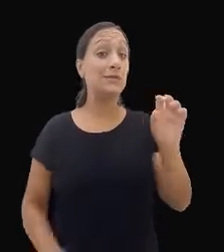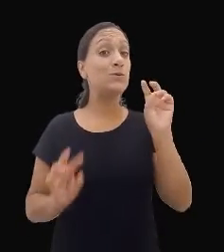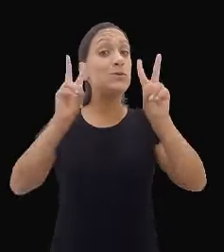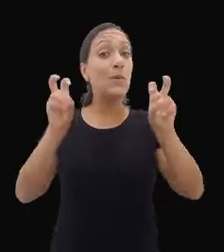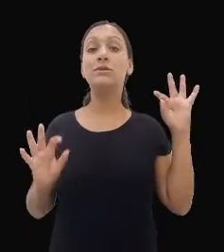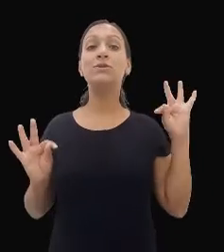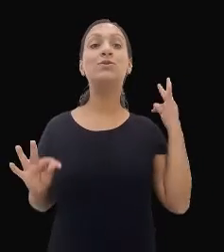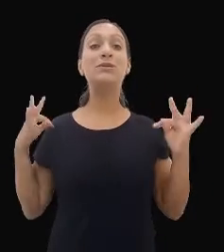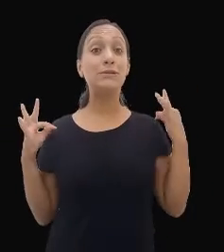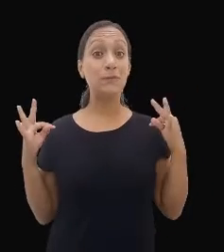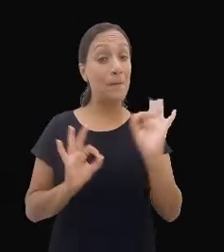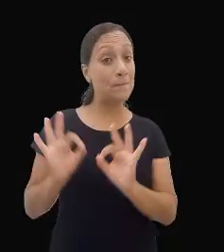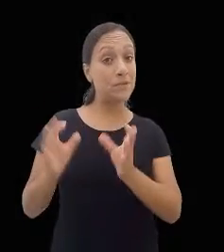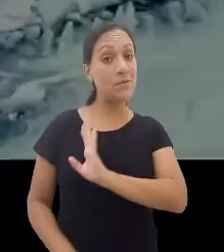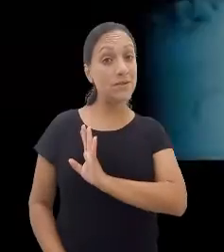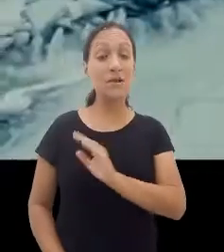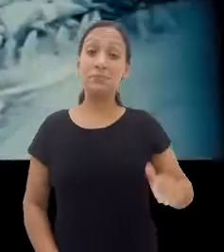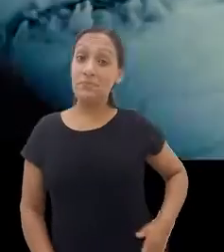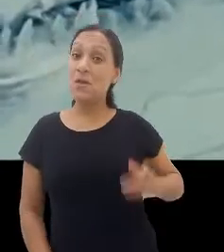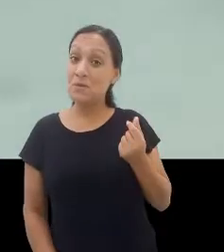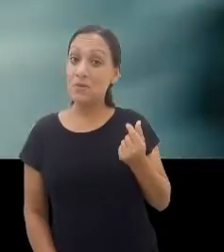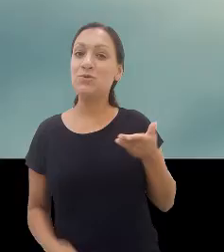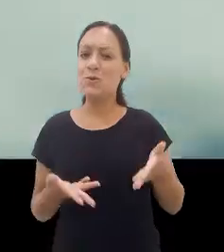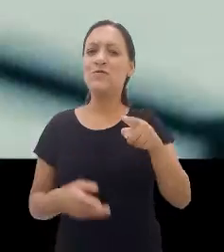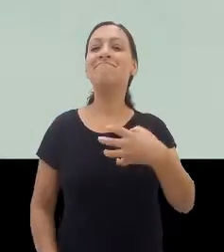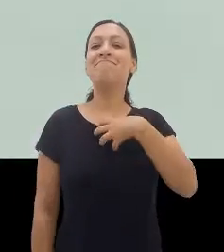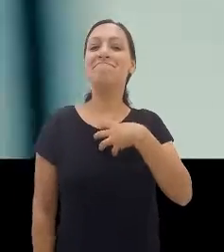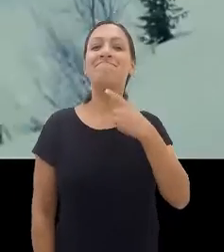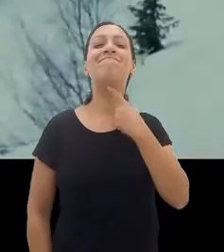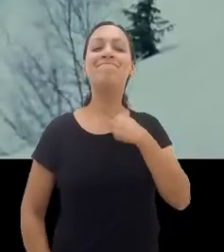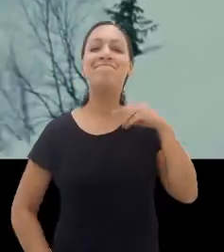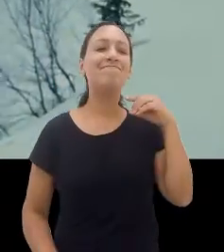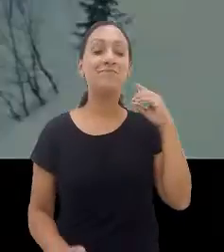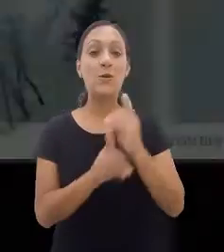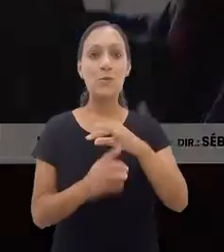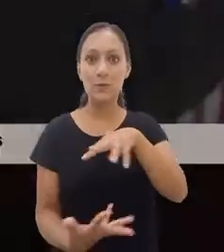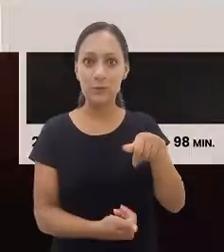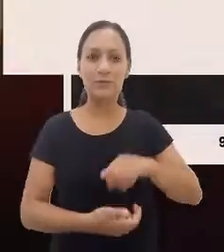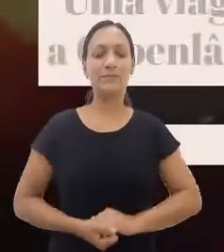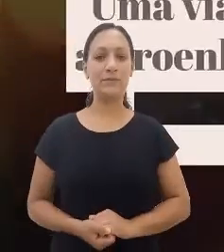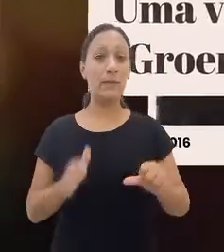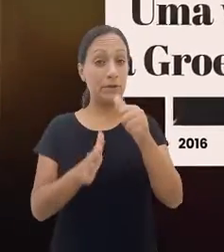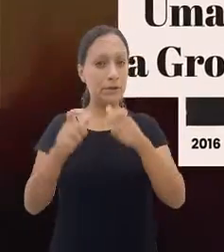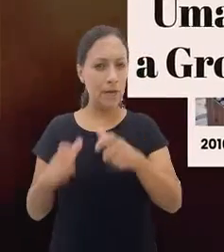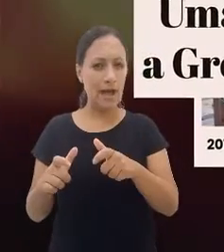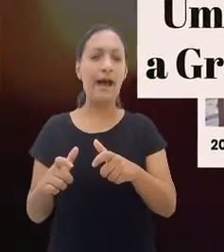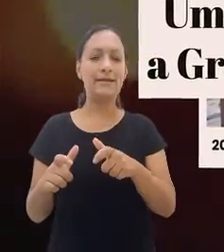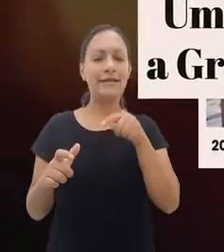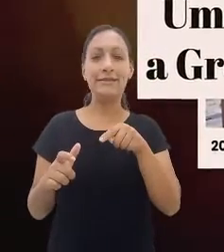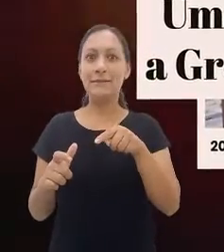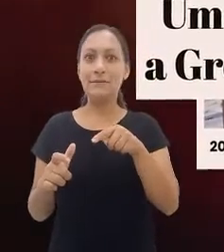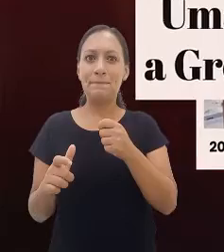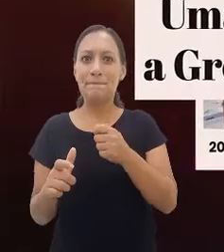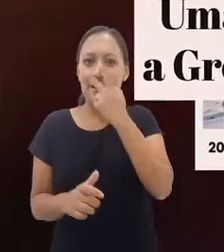turismo. Prepare o coração e o bolso, pois hoje você vai se sentir inspirado para descobrir o mundo. A primeira parada é em um lugar um tanto quanto